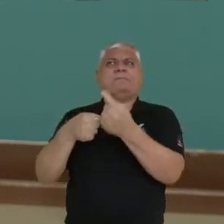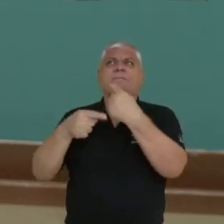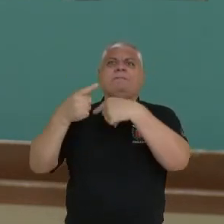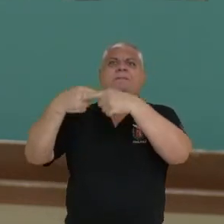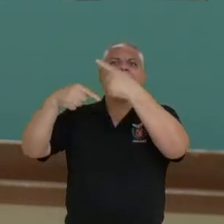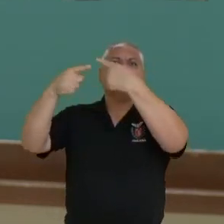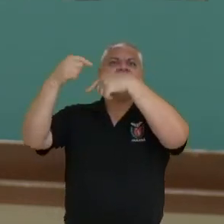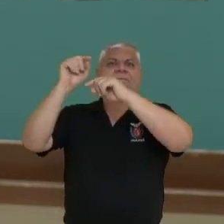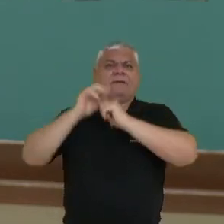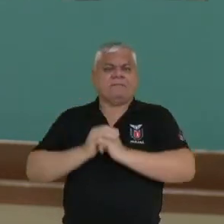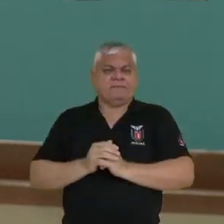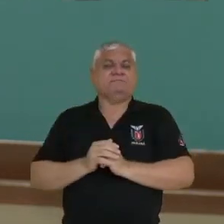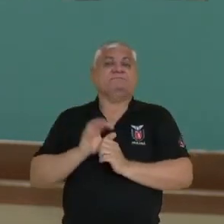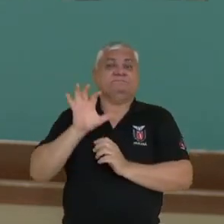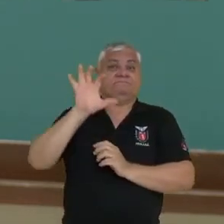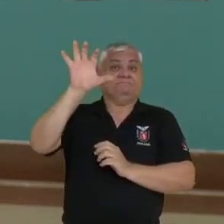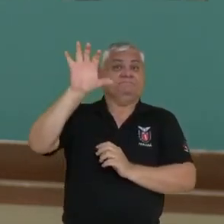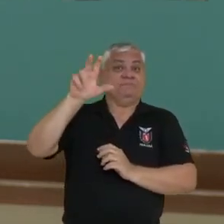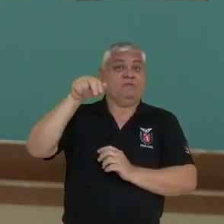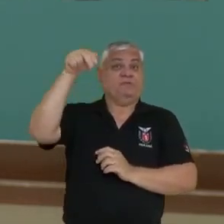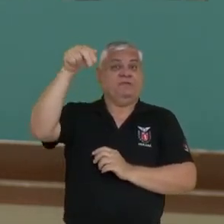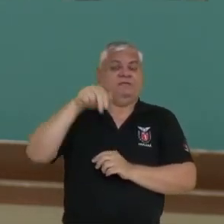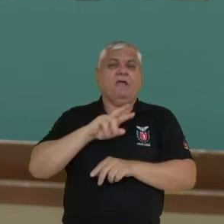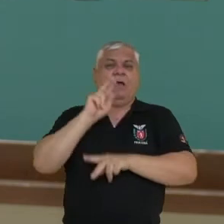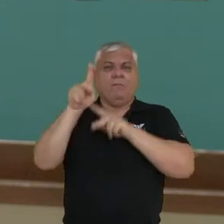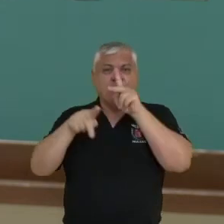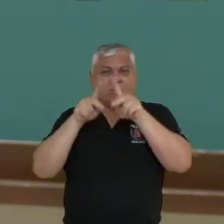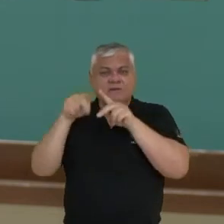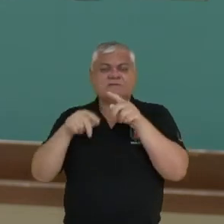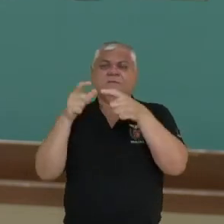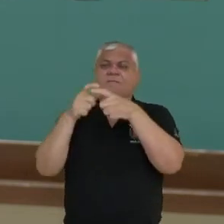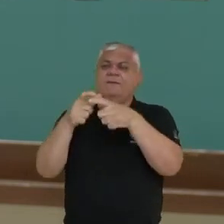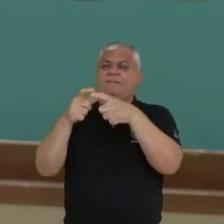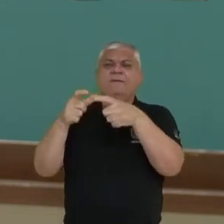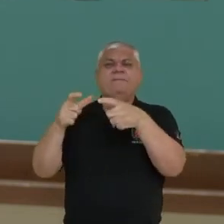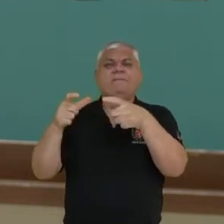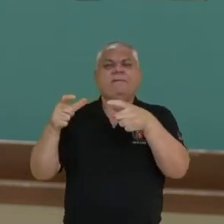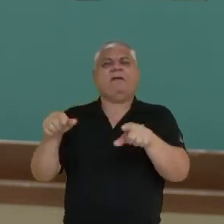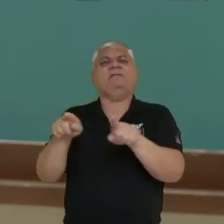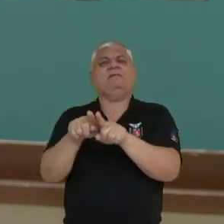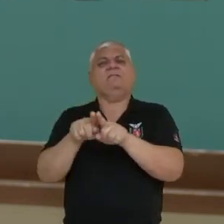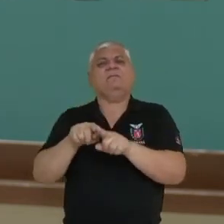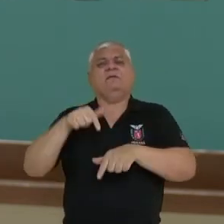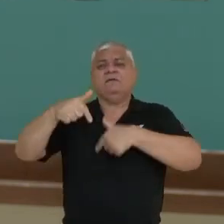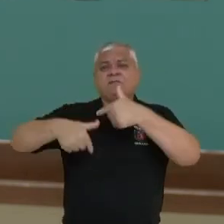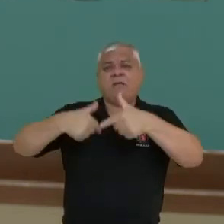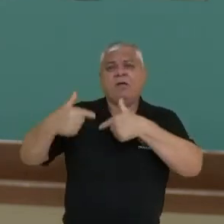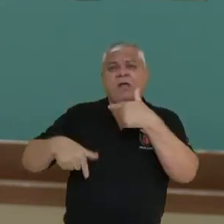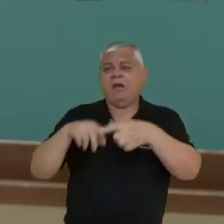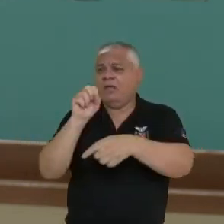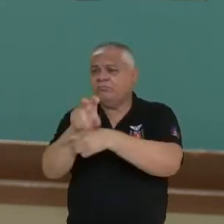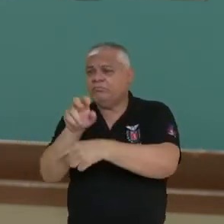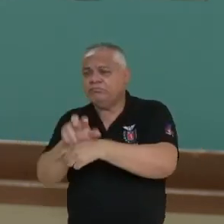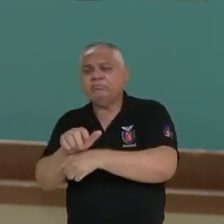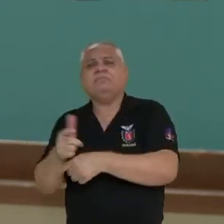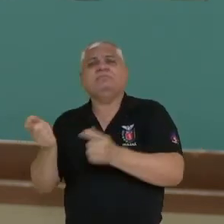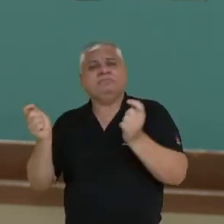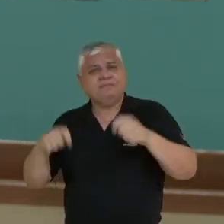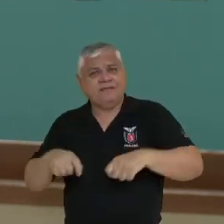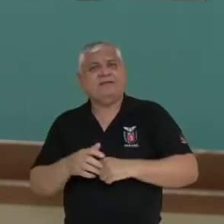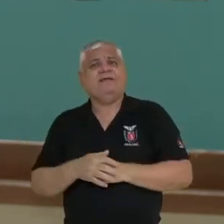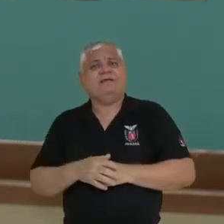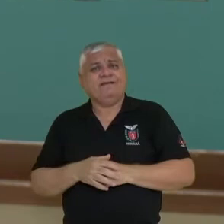Brasil. E também a população vai se concentrar nessas áreas, por quê? Se tem atividades econômicas sendo desenvolvidas,